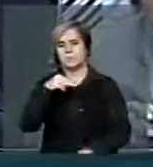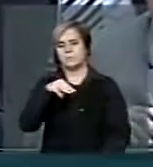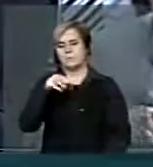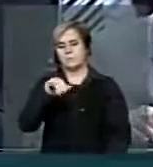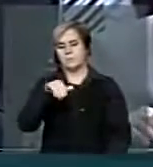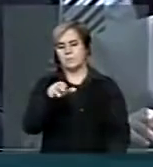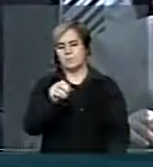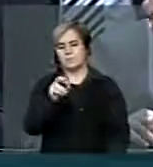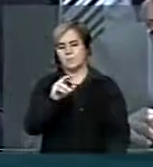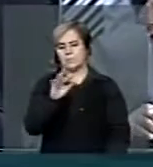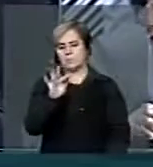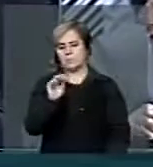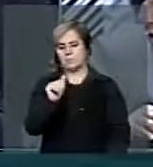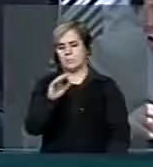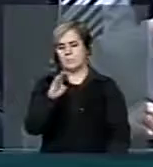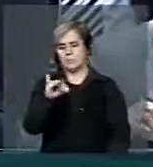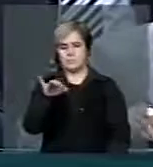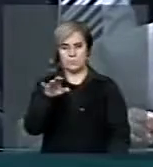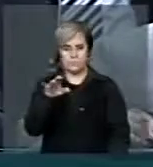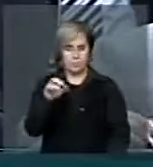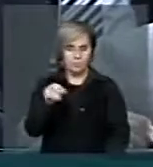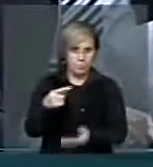deputado Major Fábio, confirma ou não?